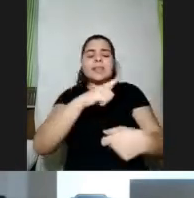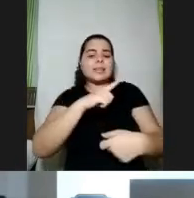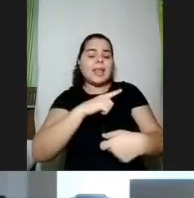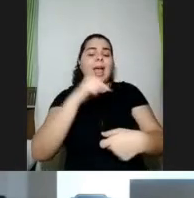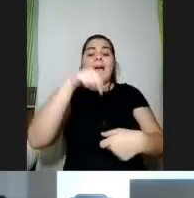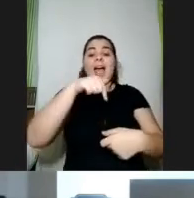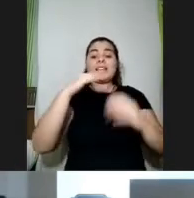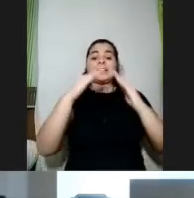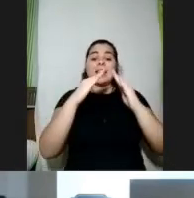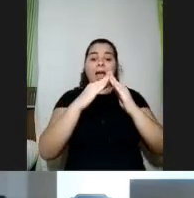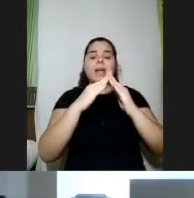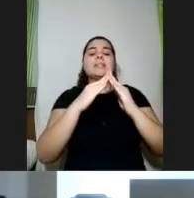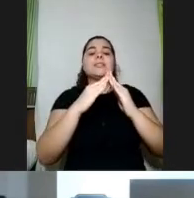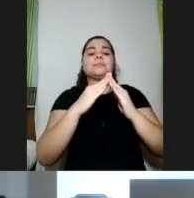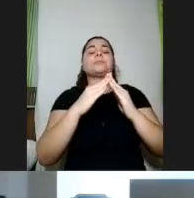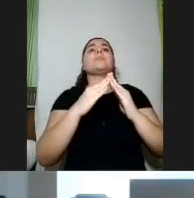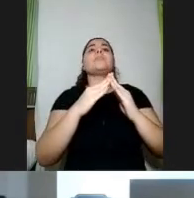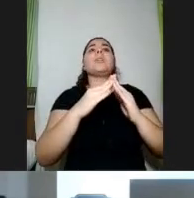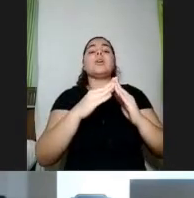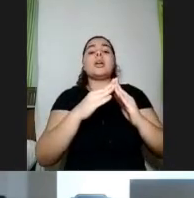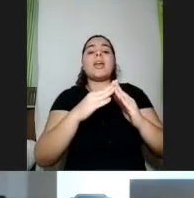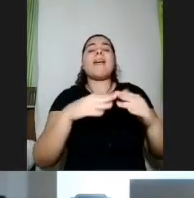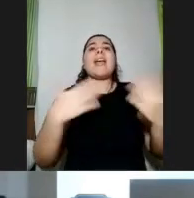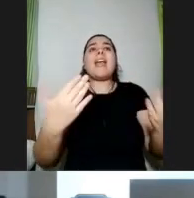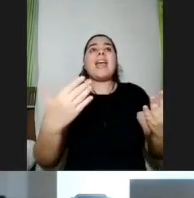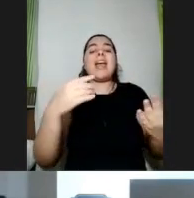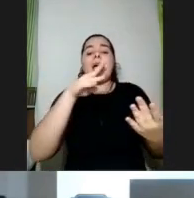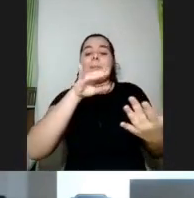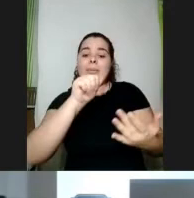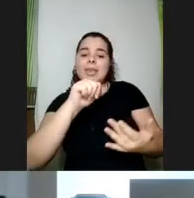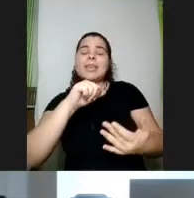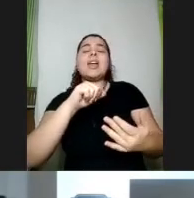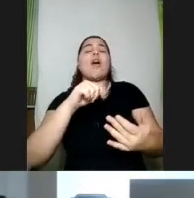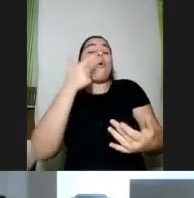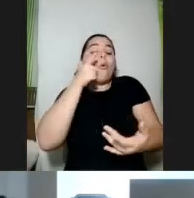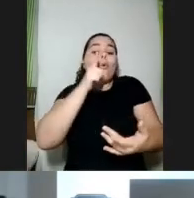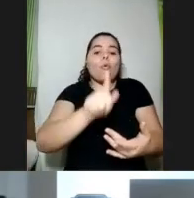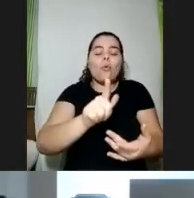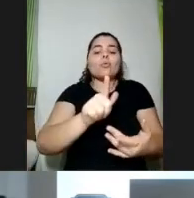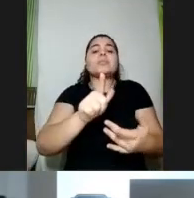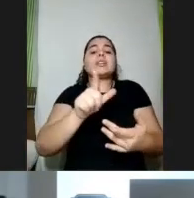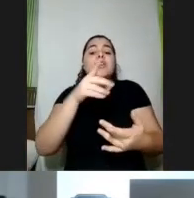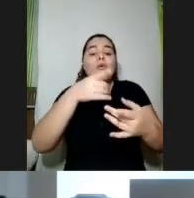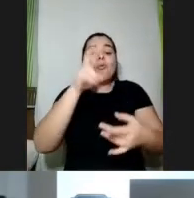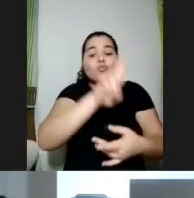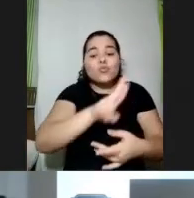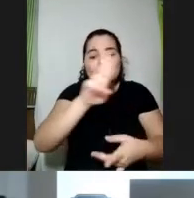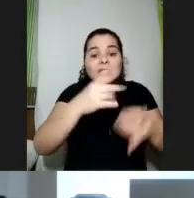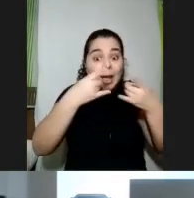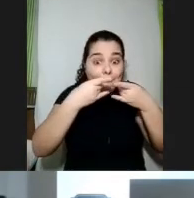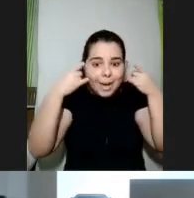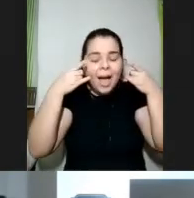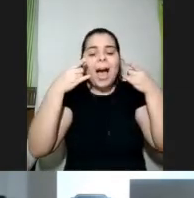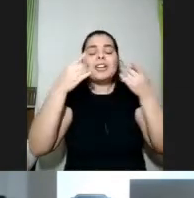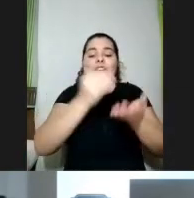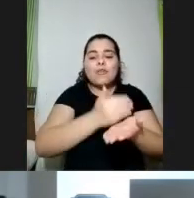recentemente a Beatriz finalmente conseguiu se conciliar com a máscara e aí ela está podendo começar